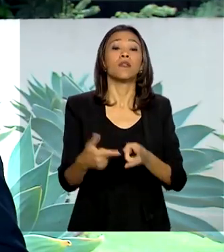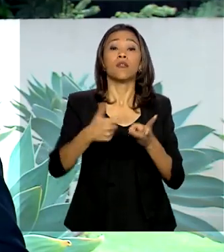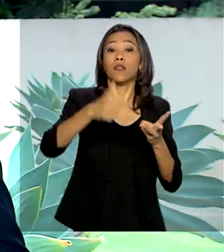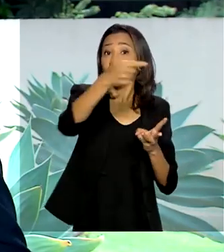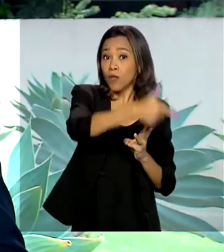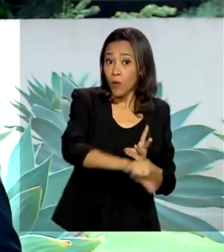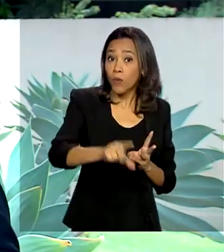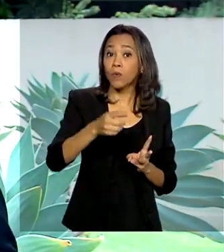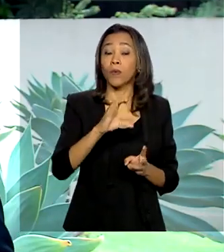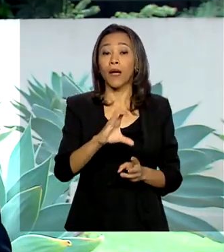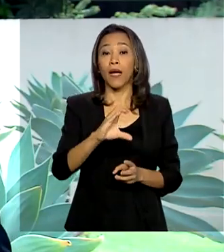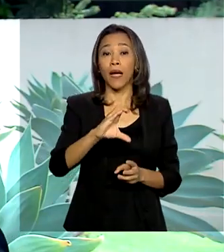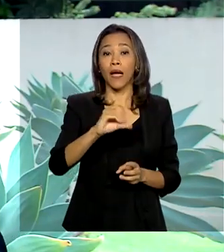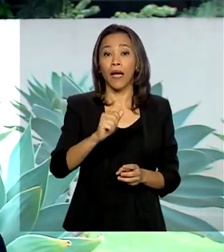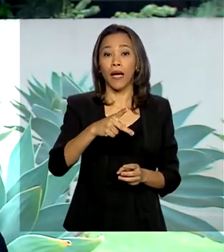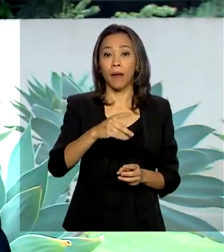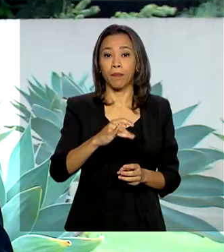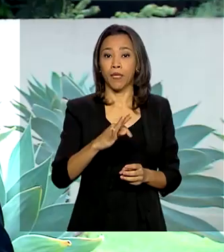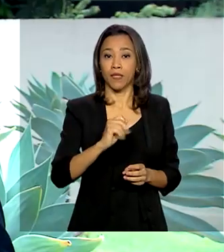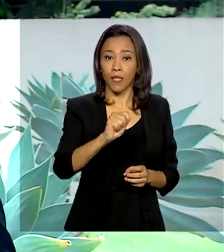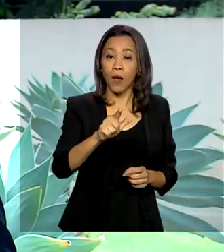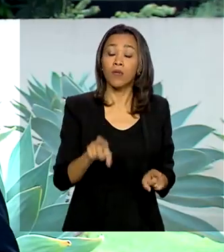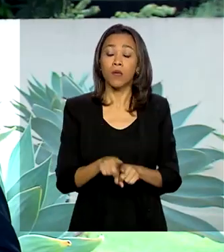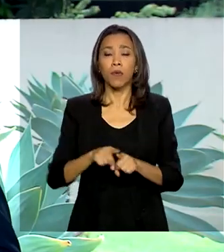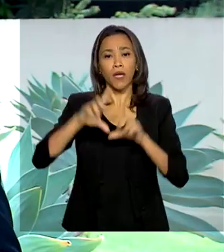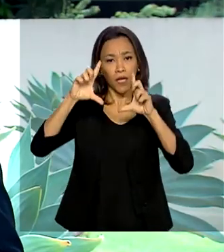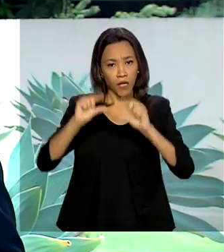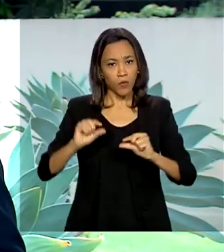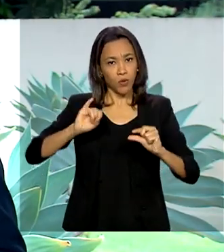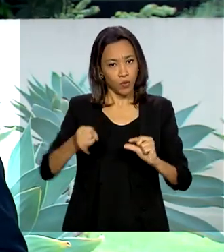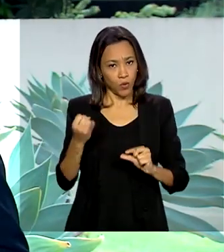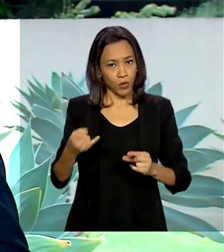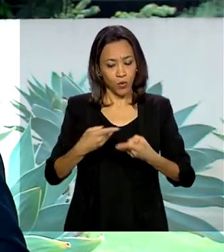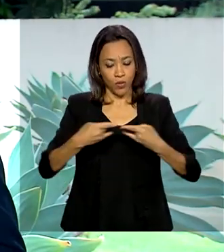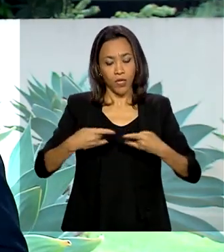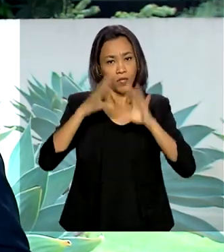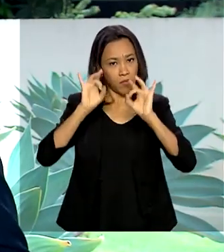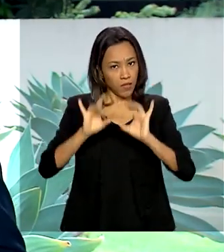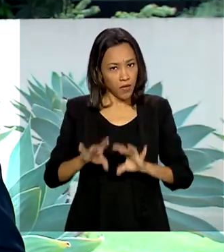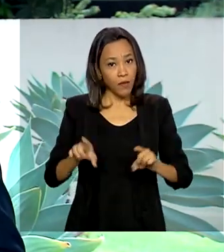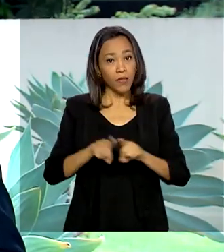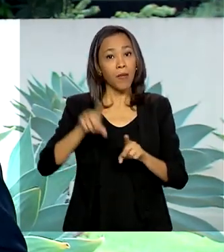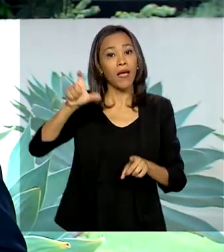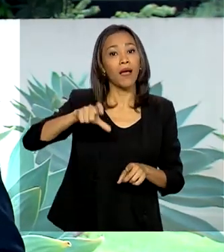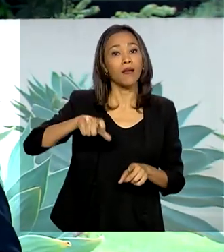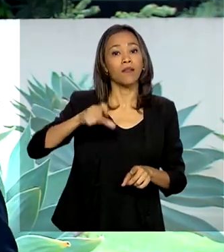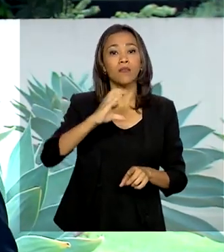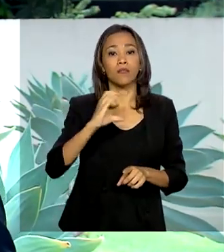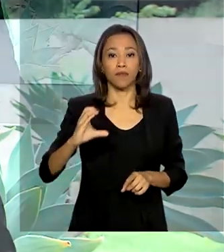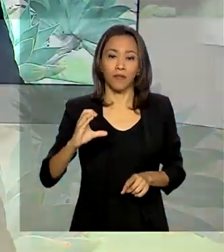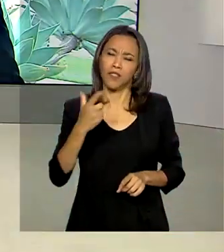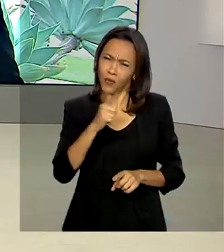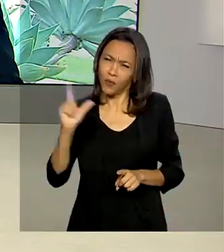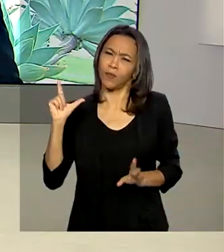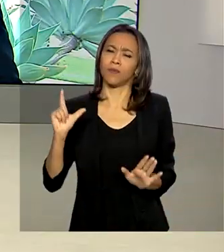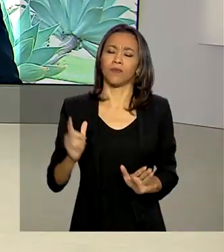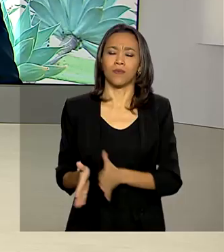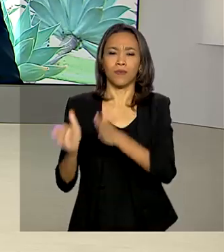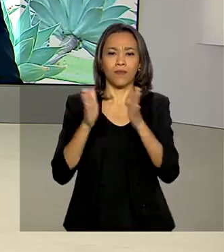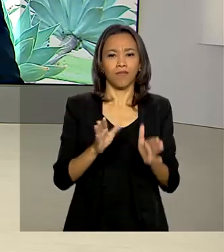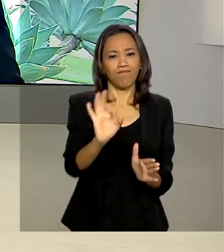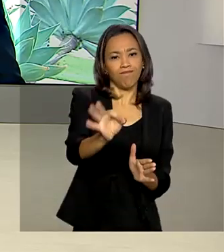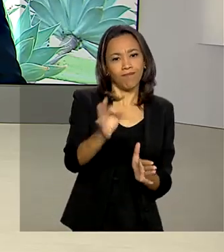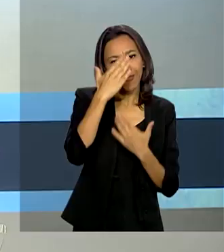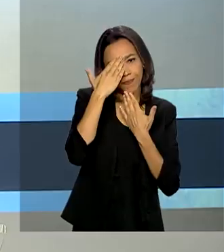empresas. A Caixa também reduziu os juros do cheque especial, do cartão de crédito e de outros produtos. Renato, com você. Tá certo, Glauco.